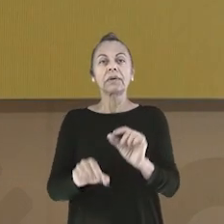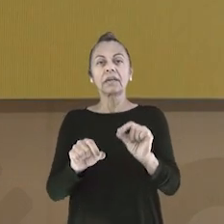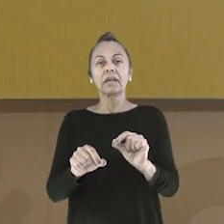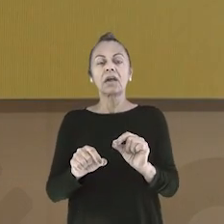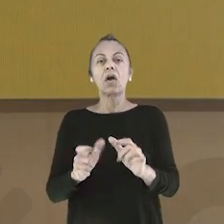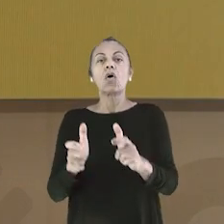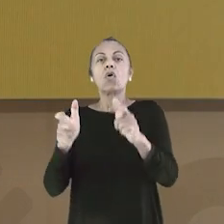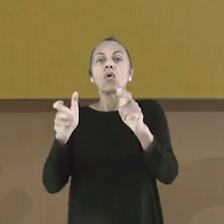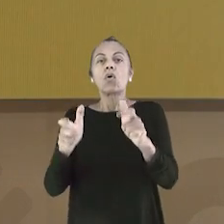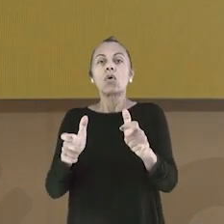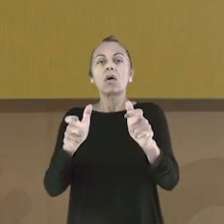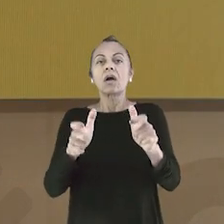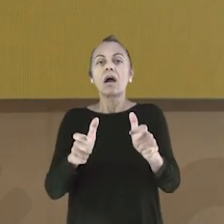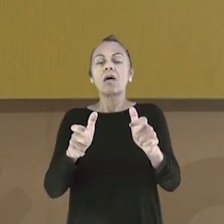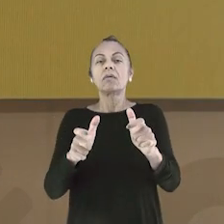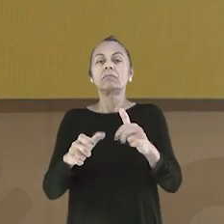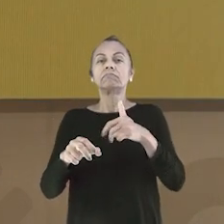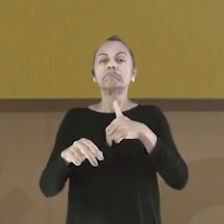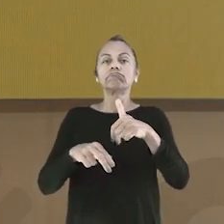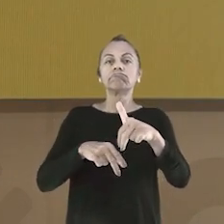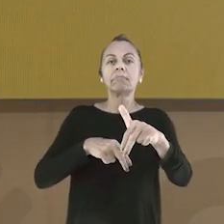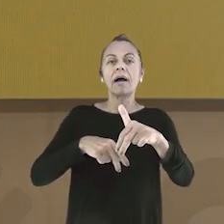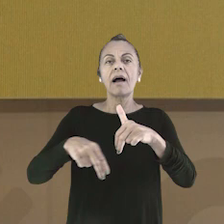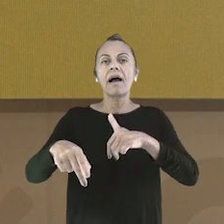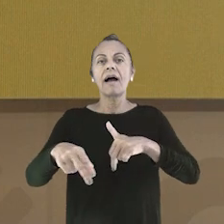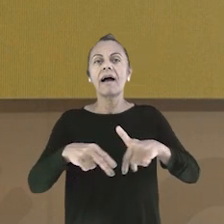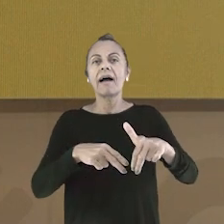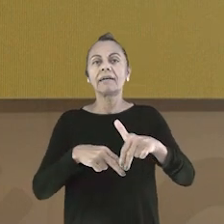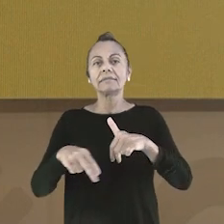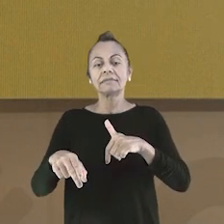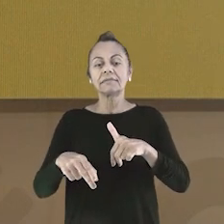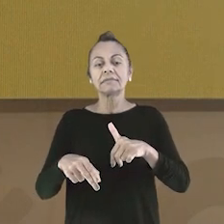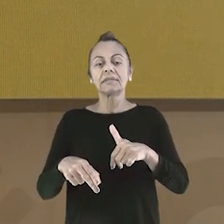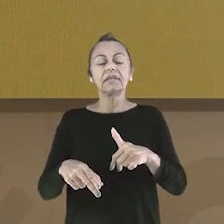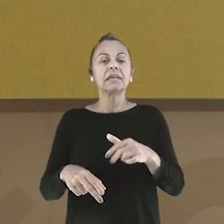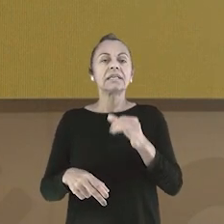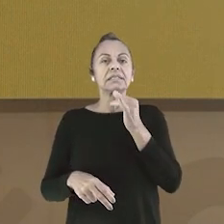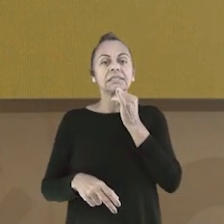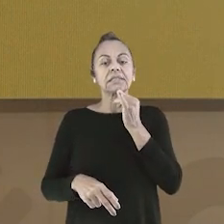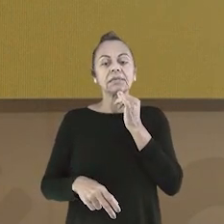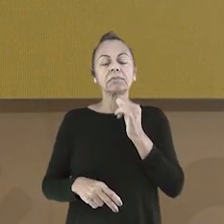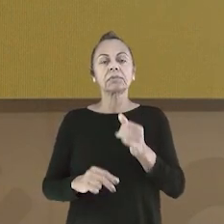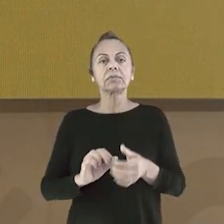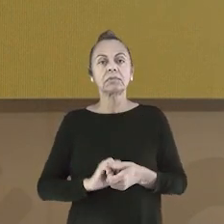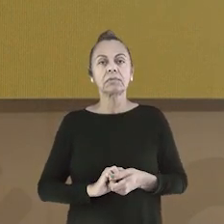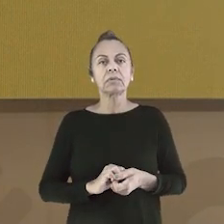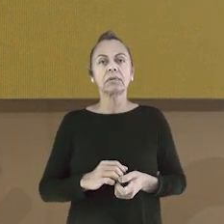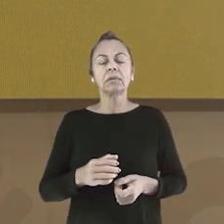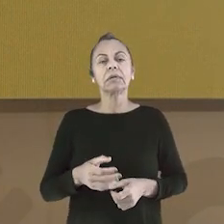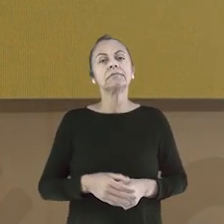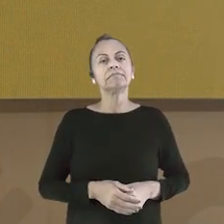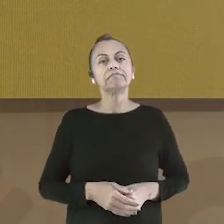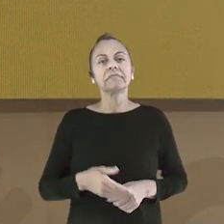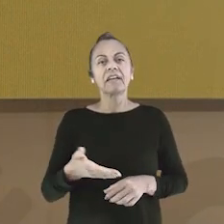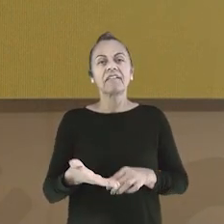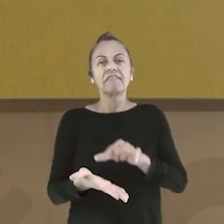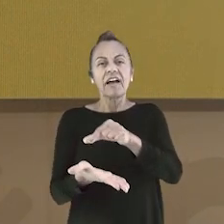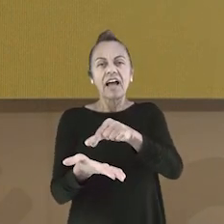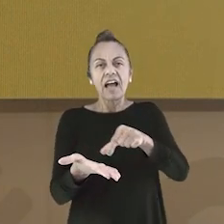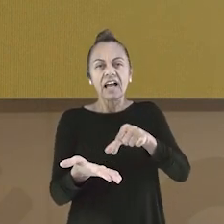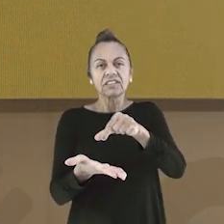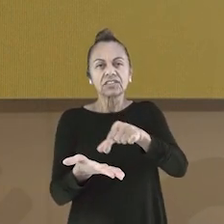dizer, localização e circulação. O branco é utilizado, por exemplo, em faixas, como esta aqui,